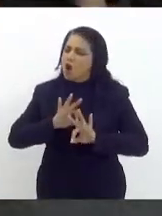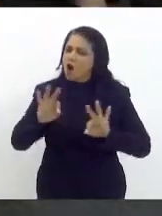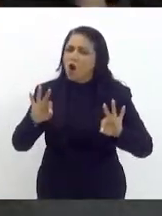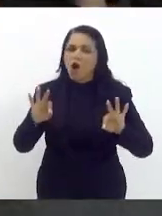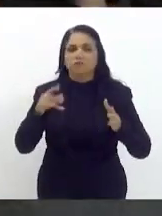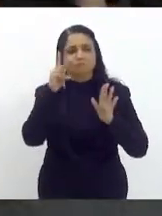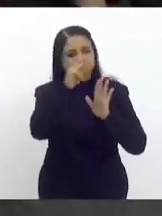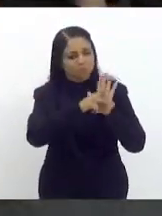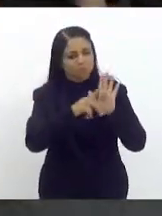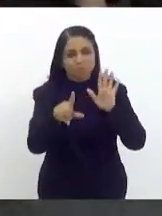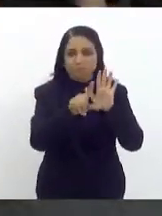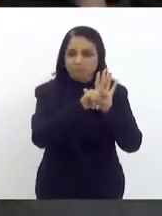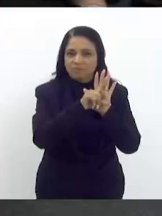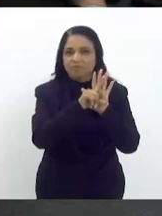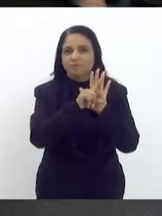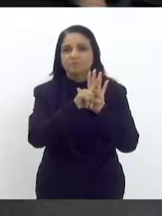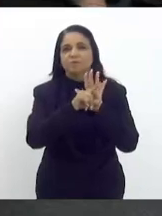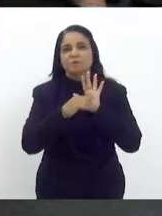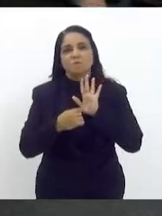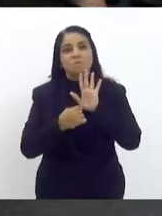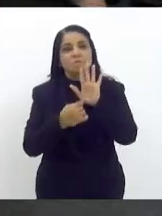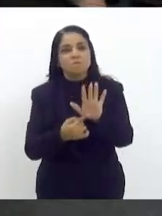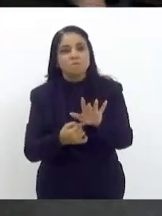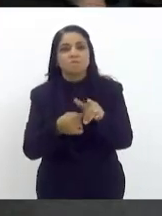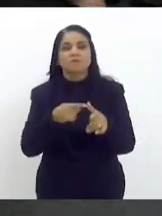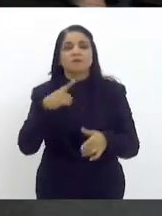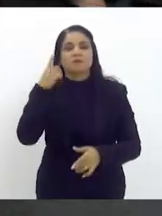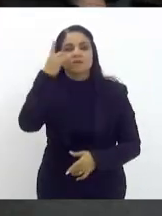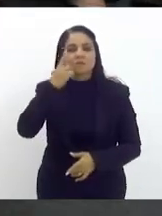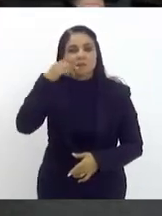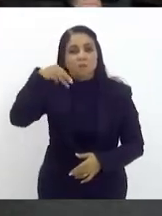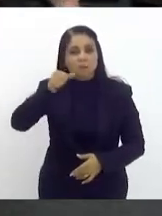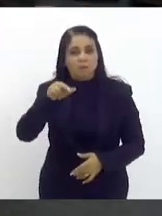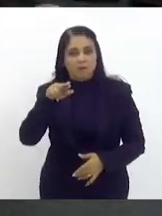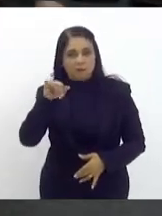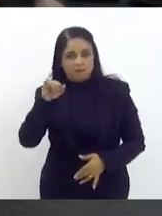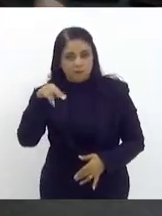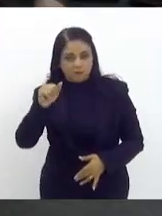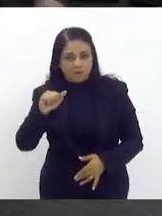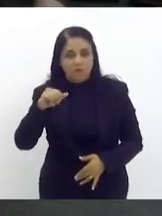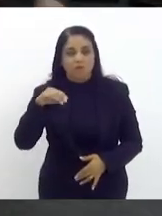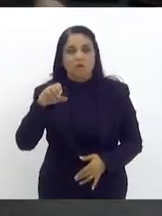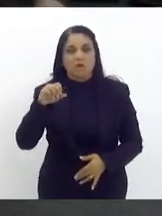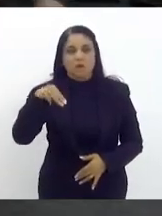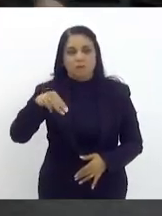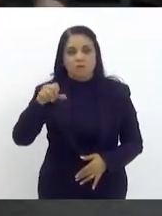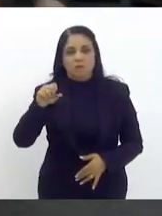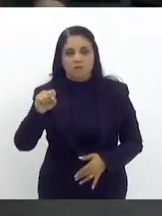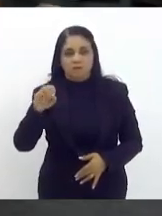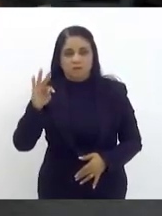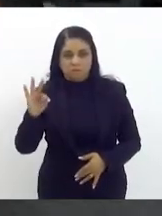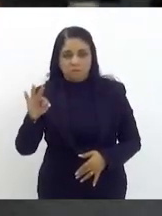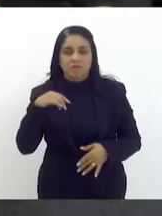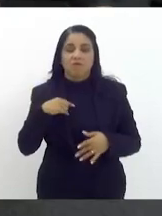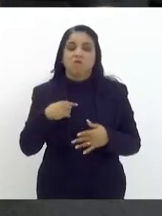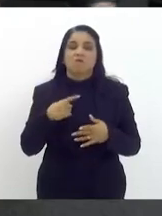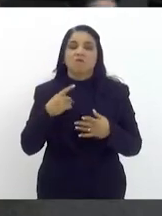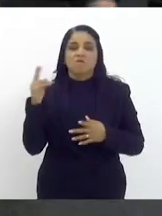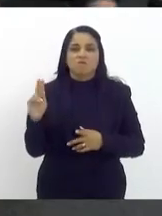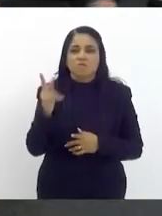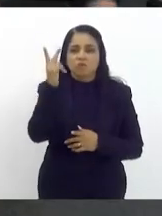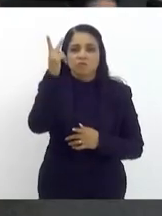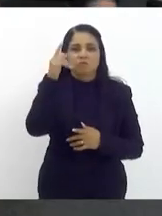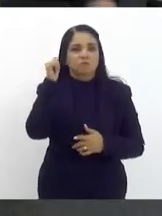apresentado pela deputada Marina do MST que institui a política estadual de valorização da mulher do campo